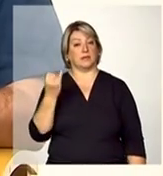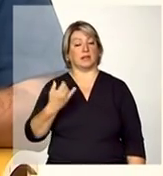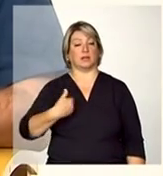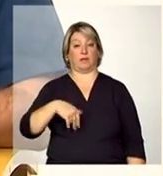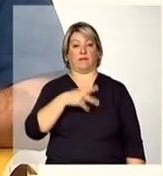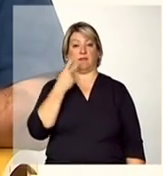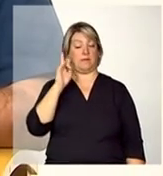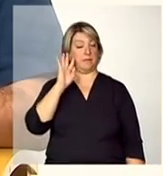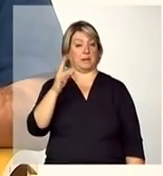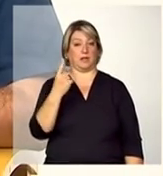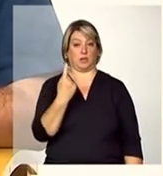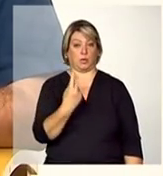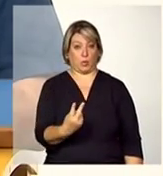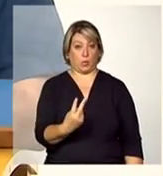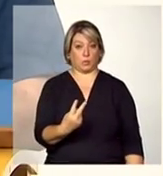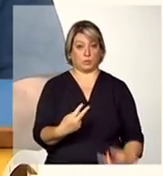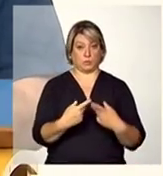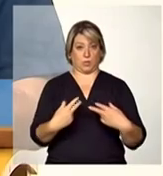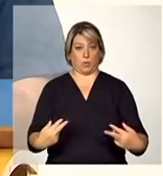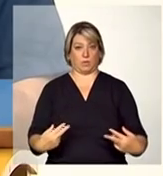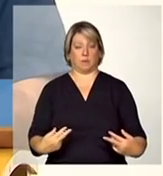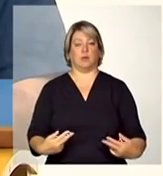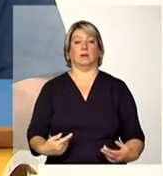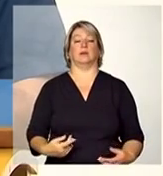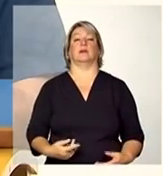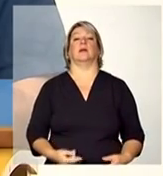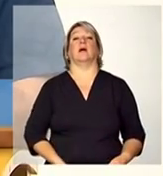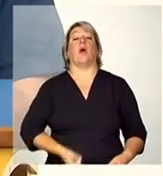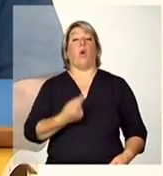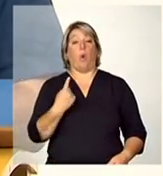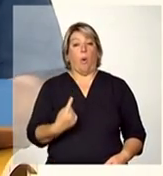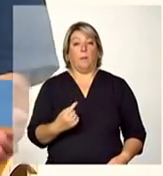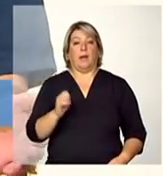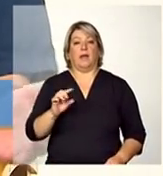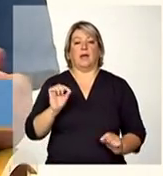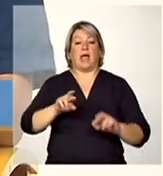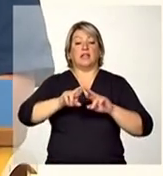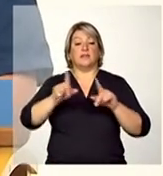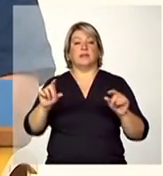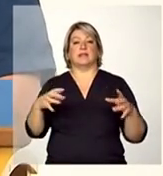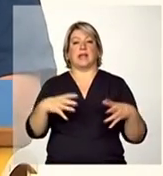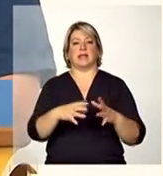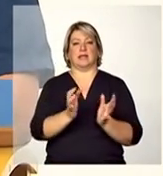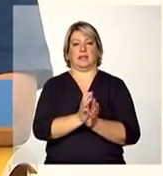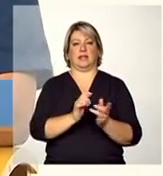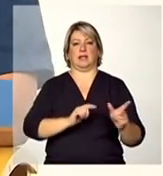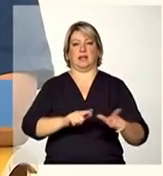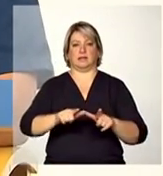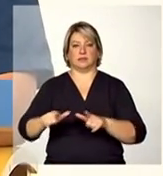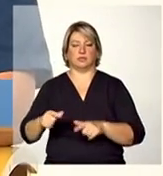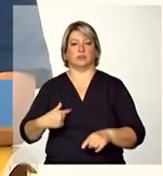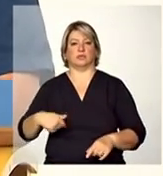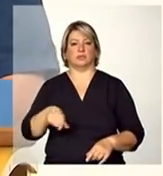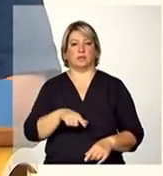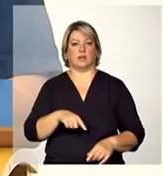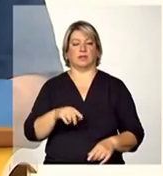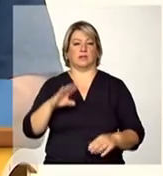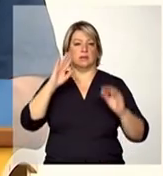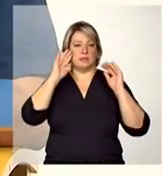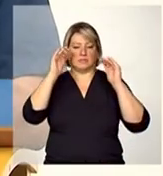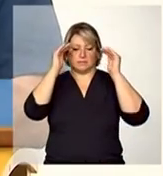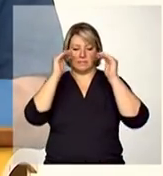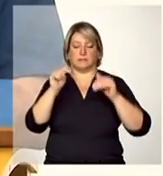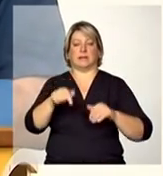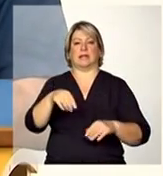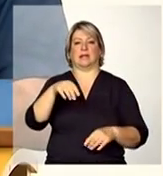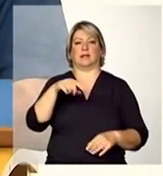duas coisas uma é a diferença entre as ações que hoje a gente está privilegiando na assistência social ou como